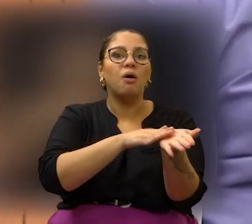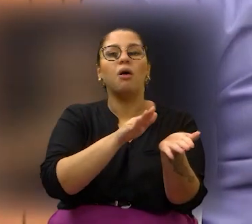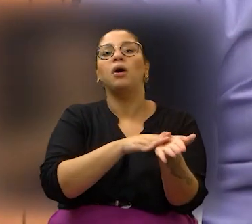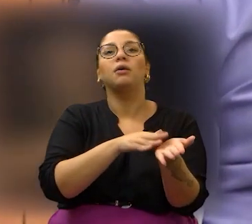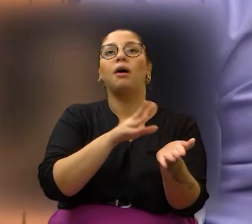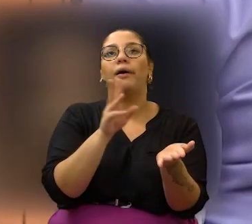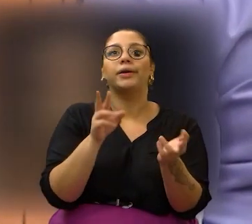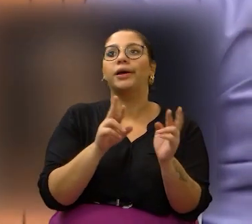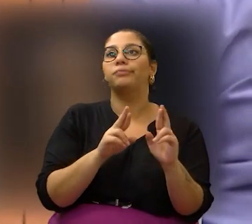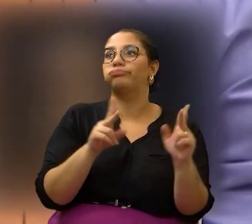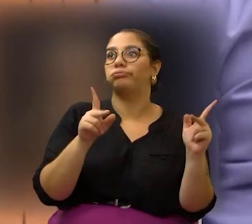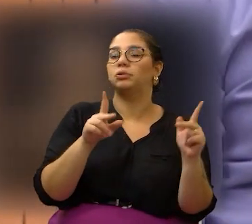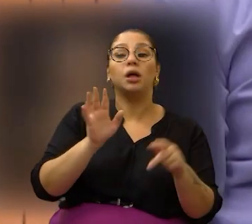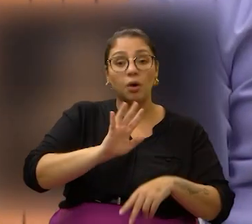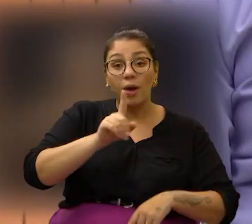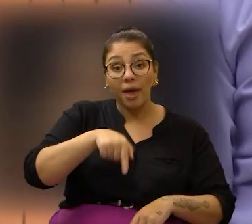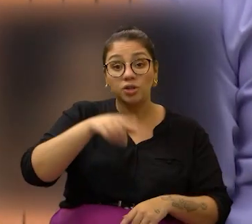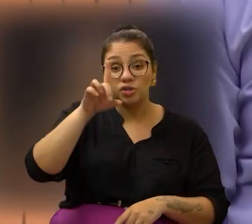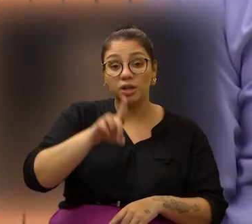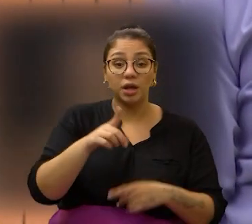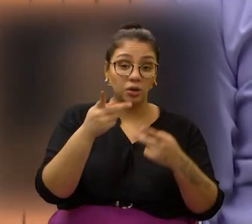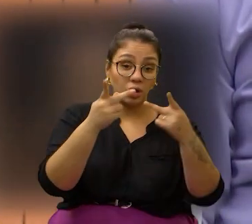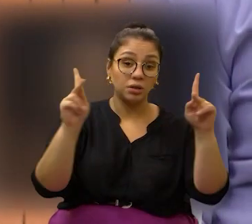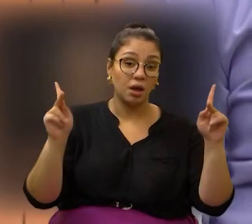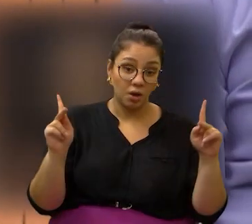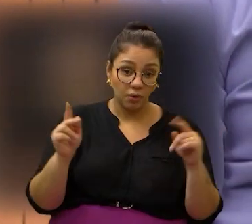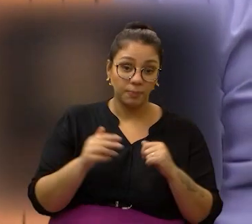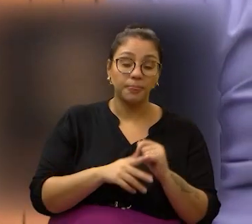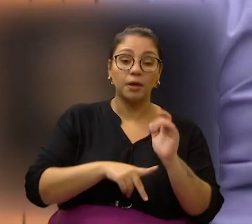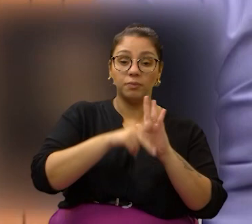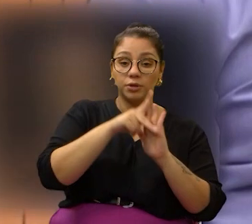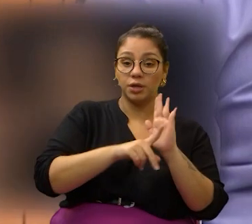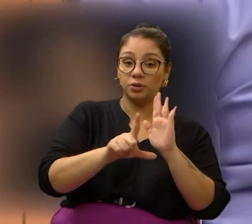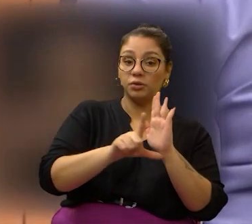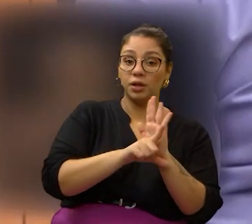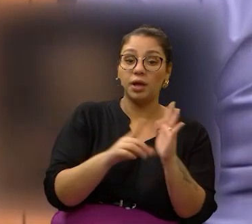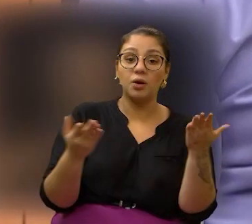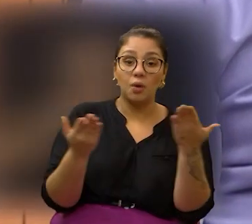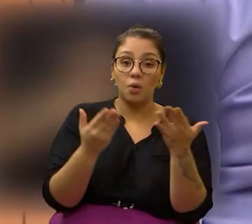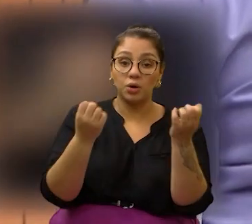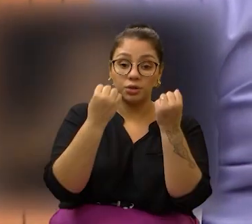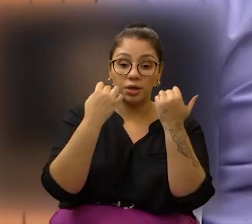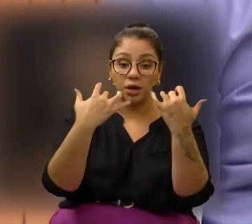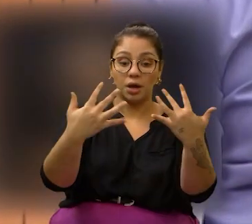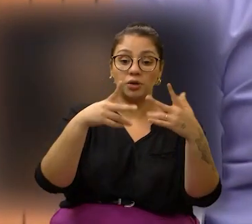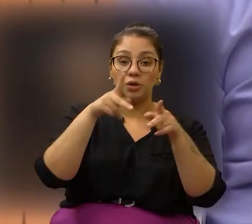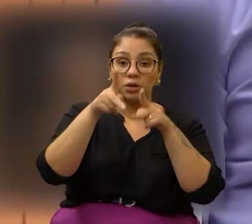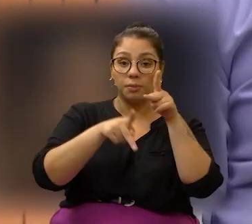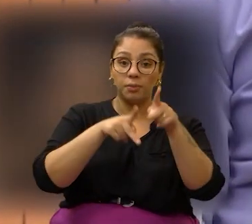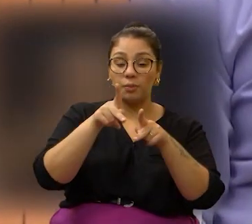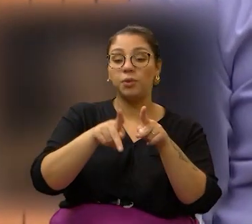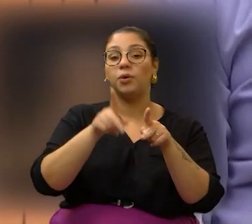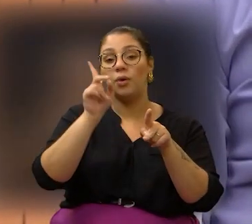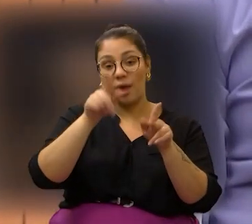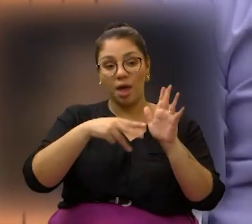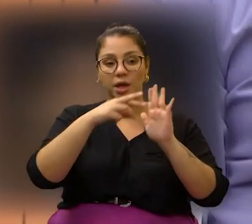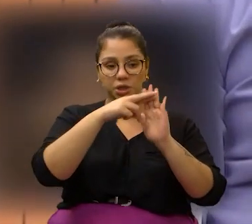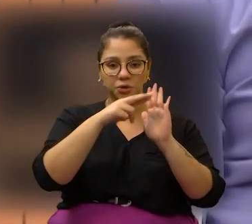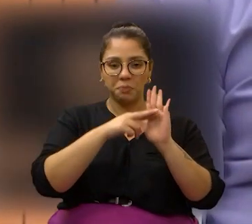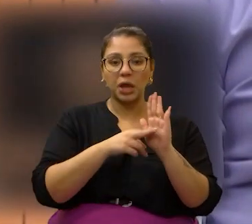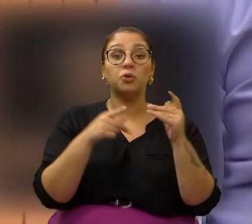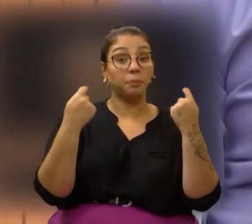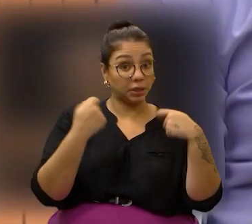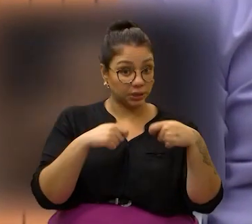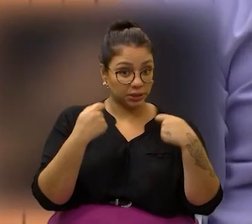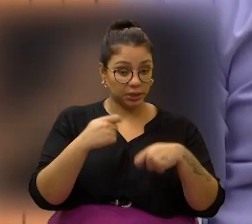não seja aqui de direito de vocês. Então, esse projeto de lei, essa audiência pública, ela vem aqui, ela tem que ter, ela